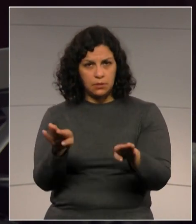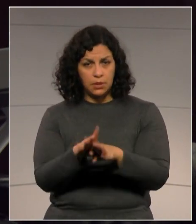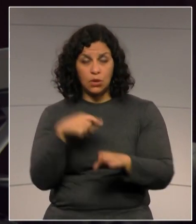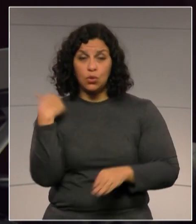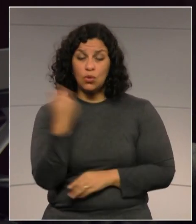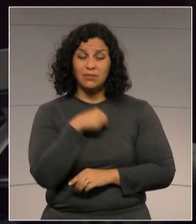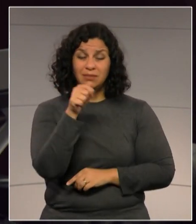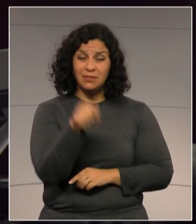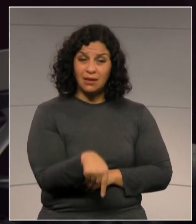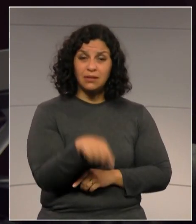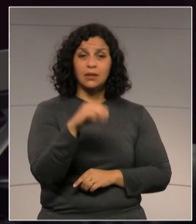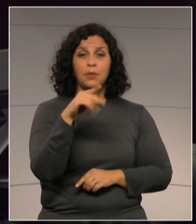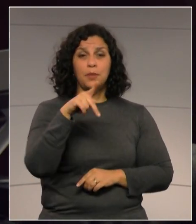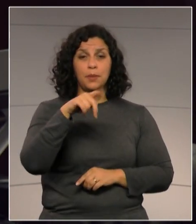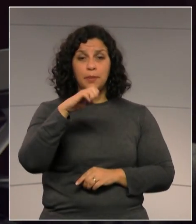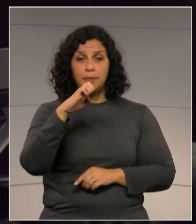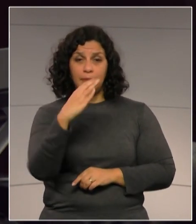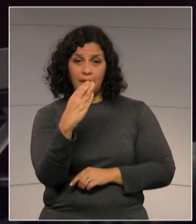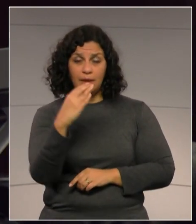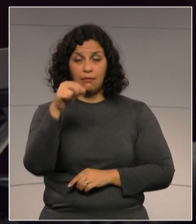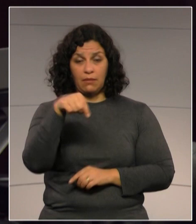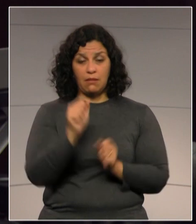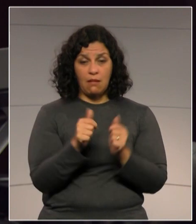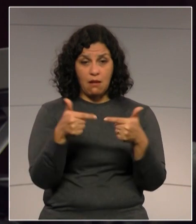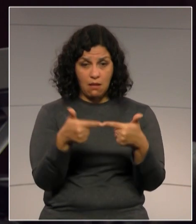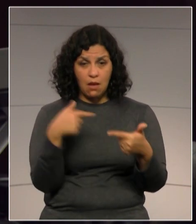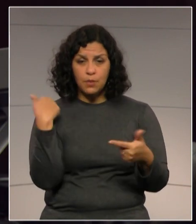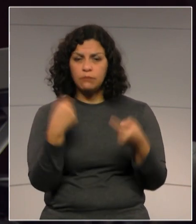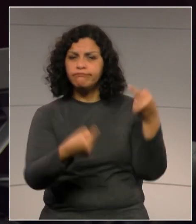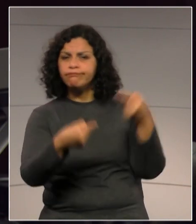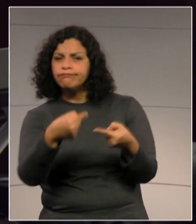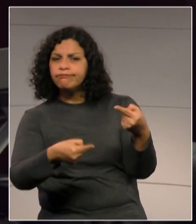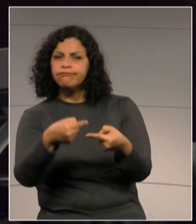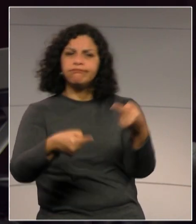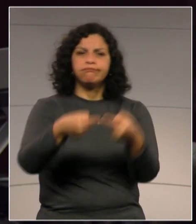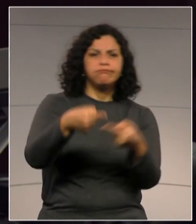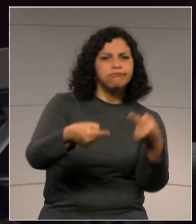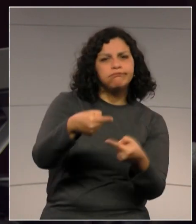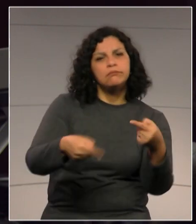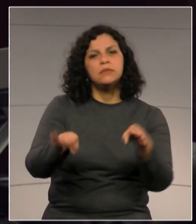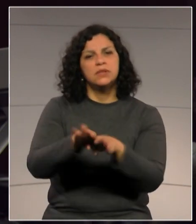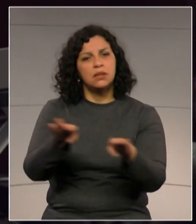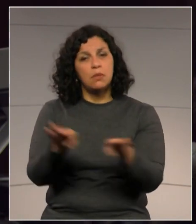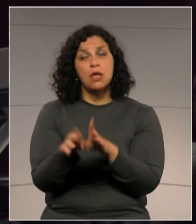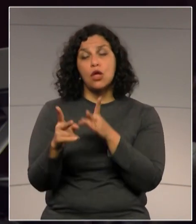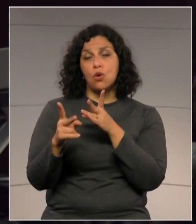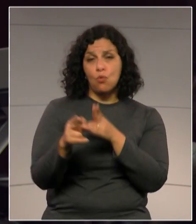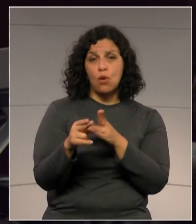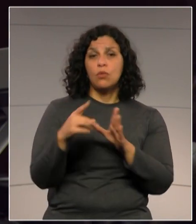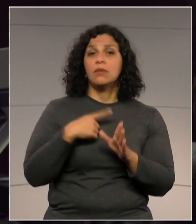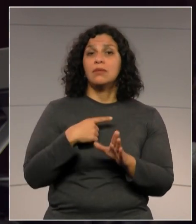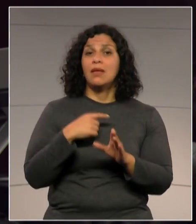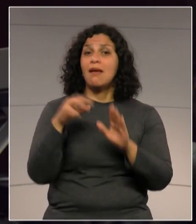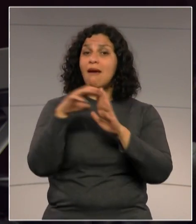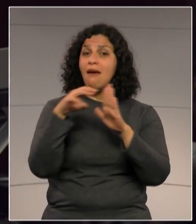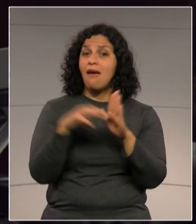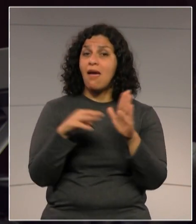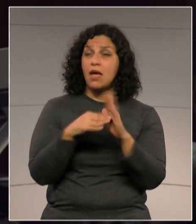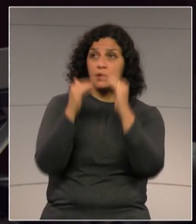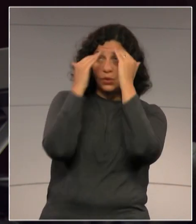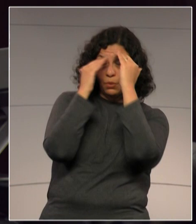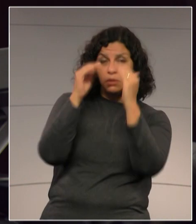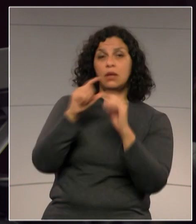uma PEC da Previdência aqui, na Assembleia, para ser discutida também, e que vem com diretrizes de Brasília.